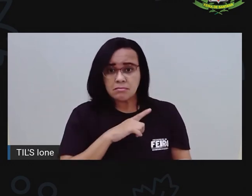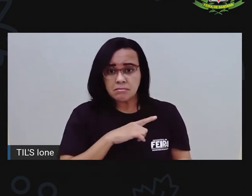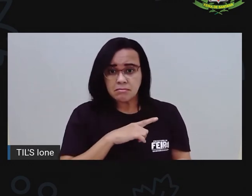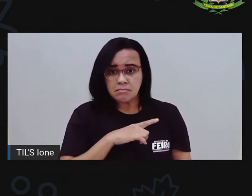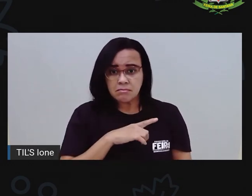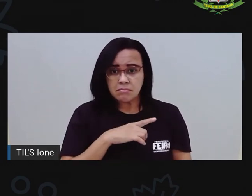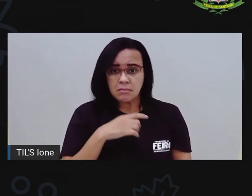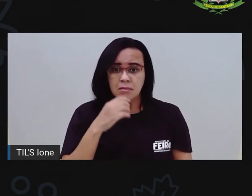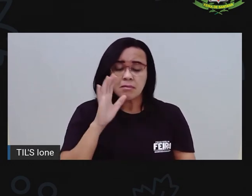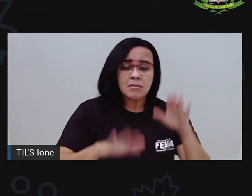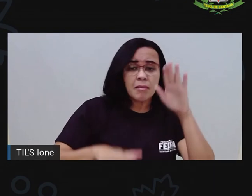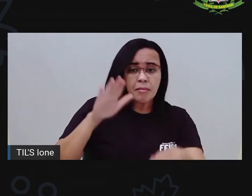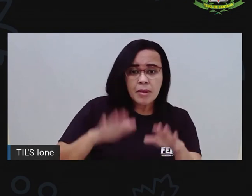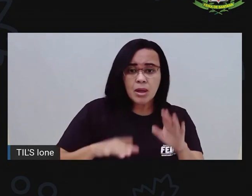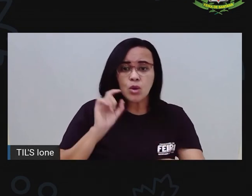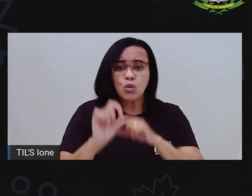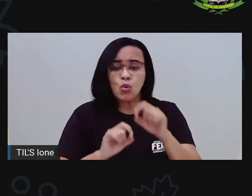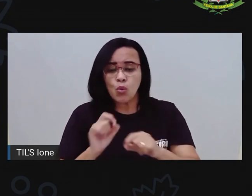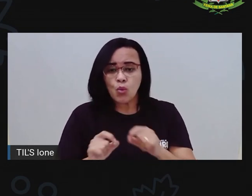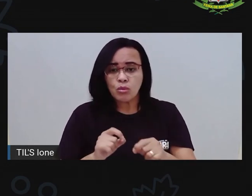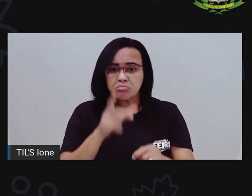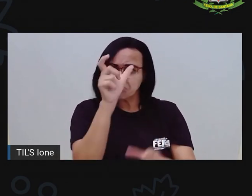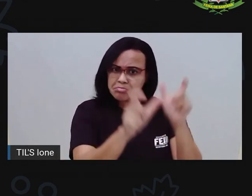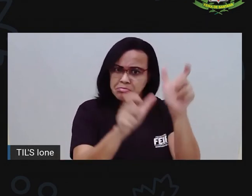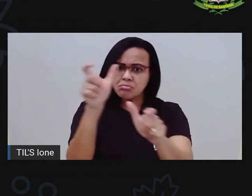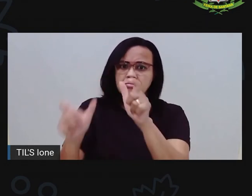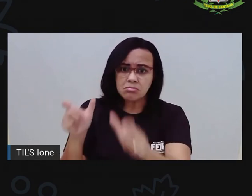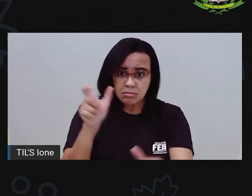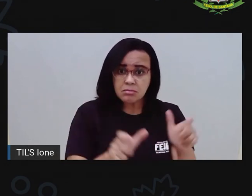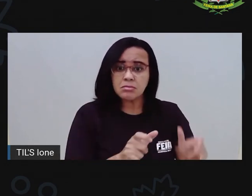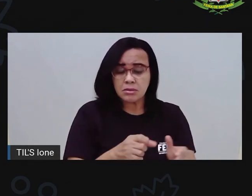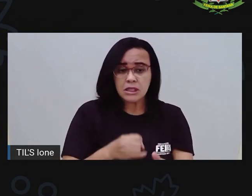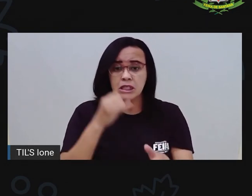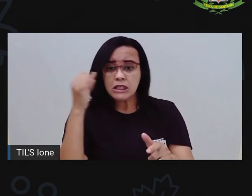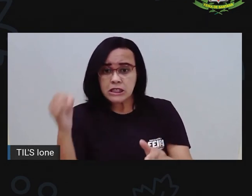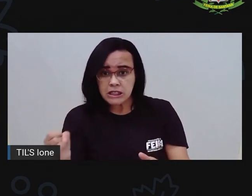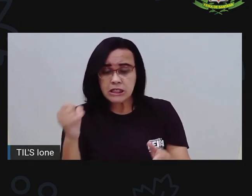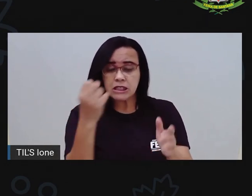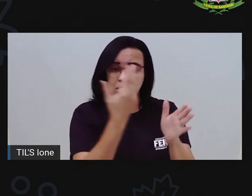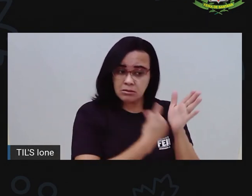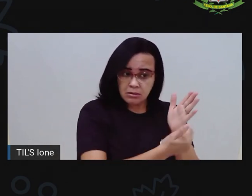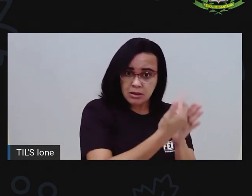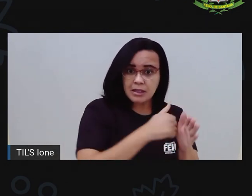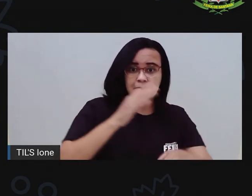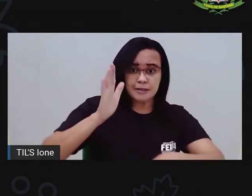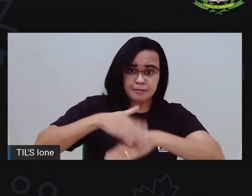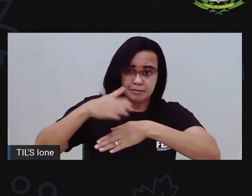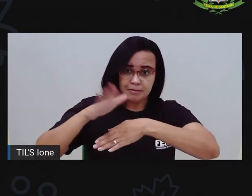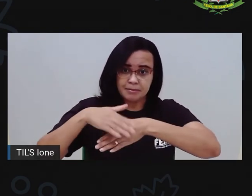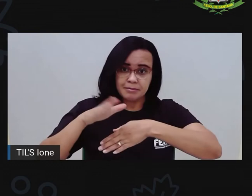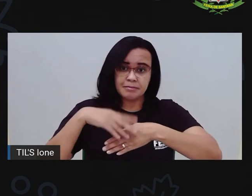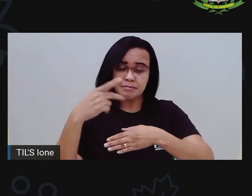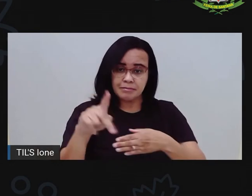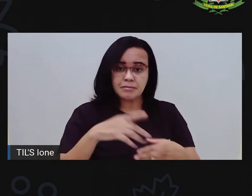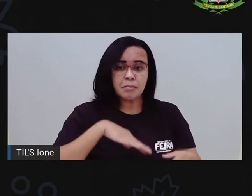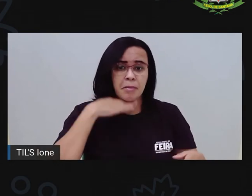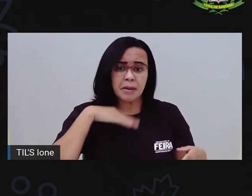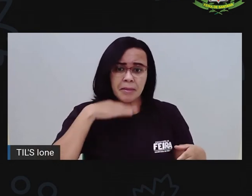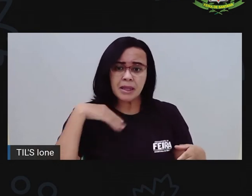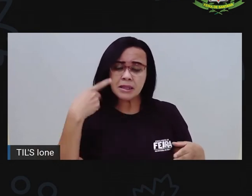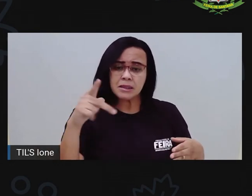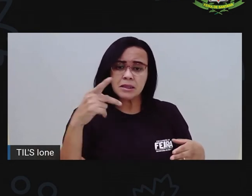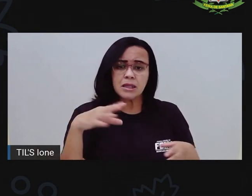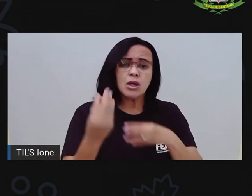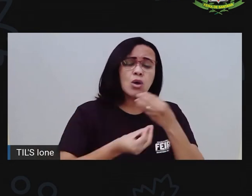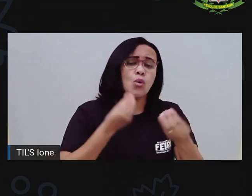muito da pessoa. A cor, se eu fosse pintar, se eu fazer um desenho hoje da minha mãe, por exemplo, como foi a situação de Enno, o que